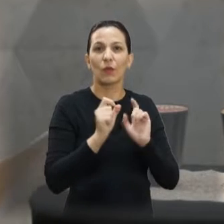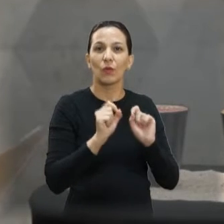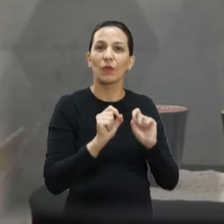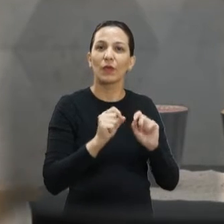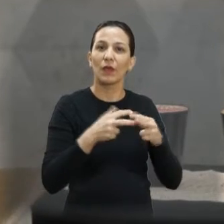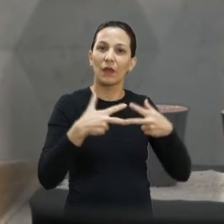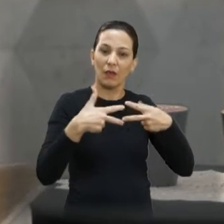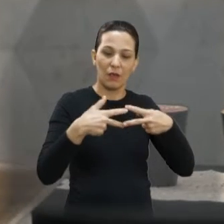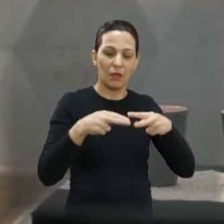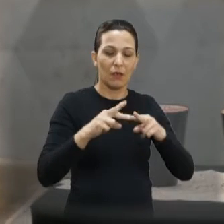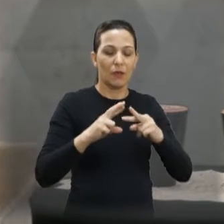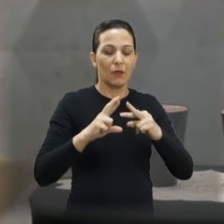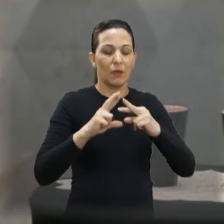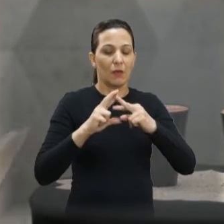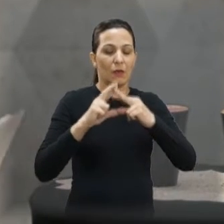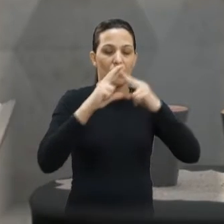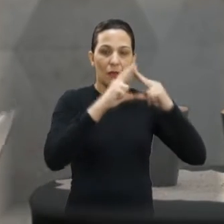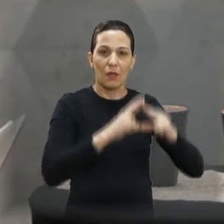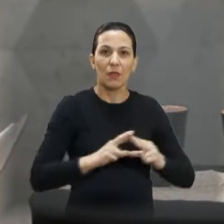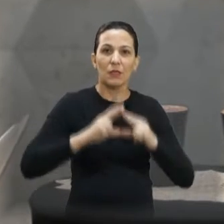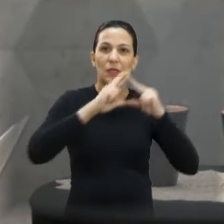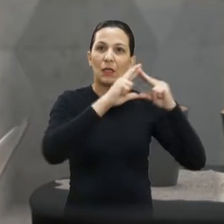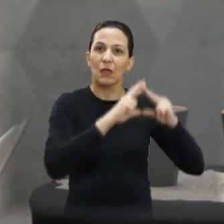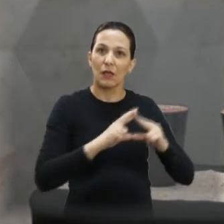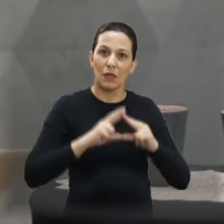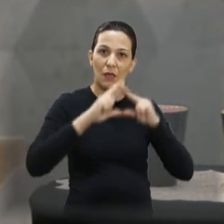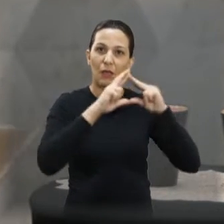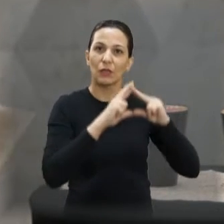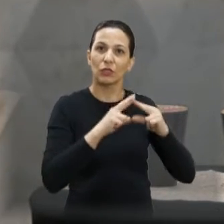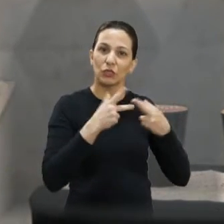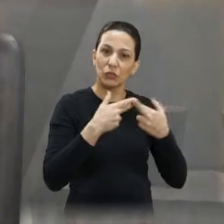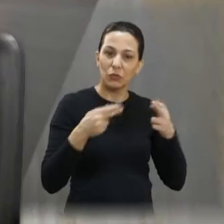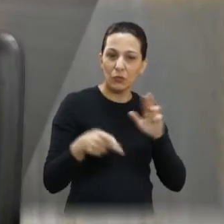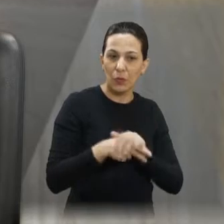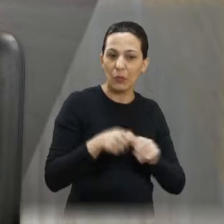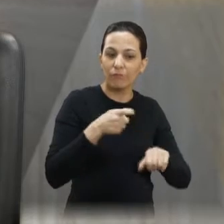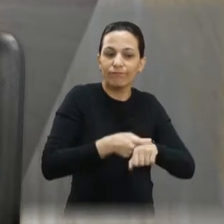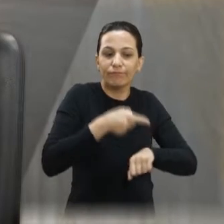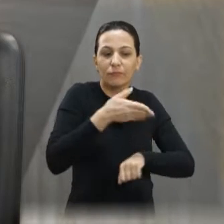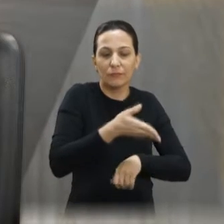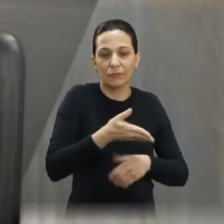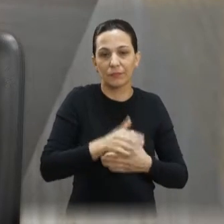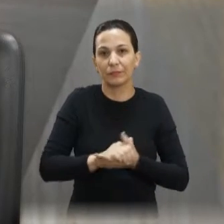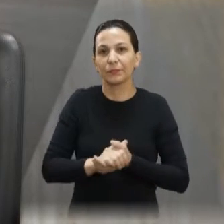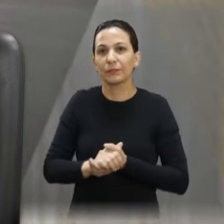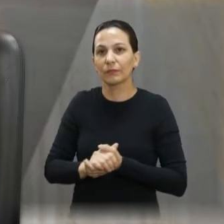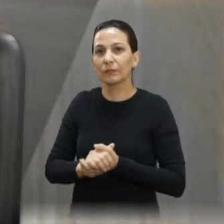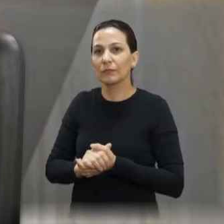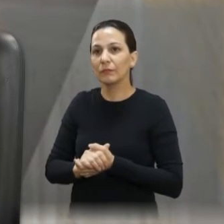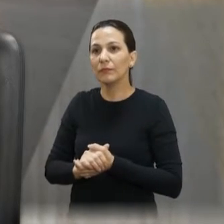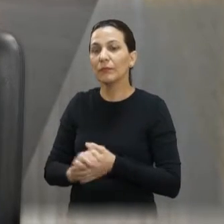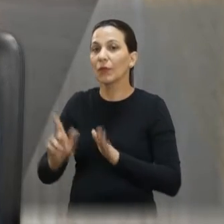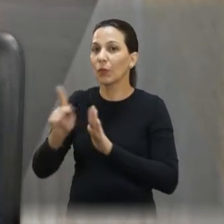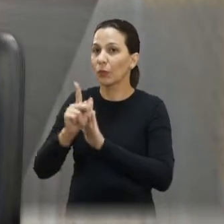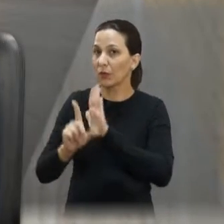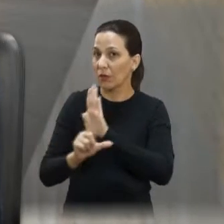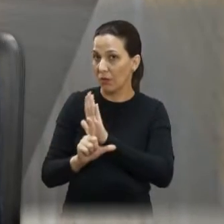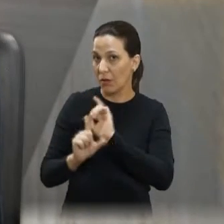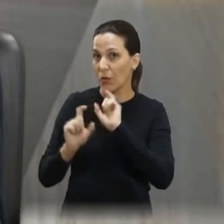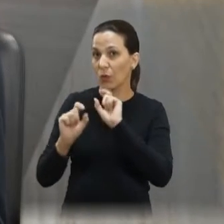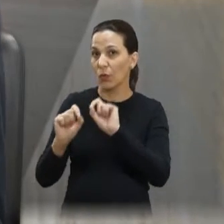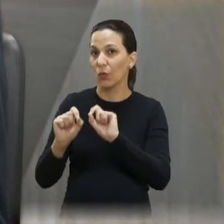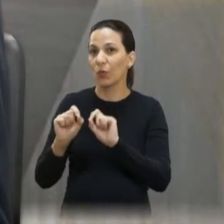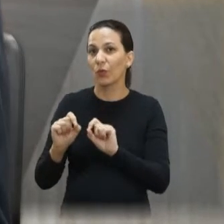coleta seletiva de seus resíduos sólidos. Isso não era feito? Não, não era feito. Eu fiz esse projeto de lei pensando em grandes centros